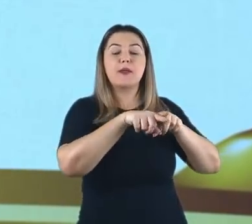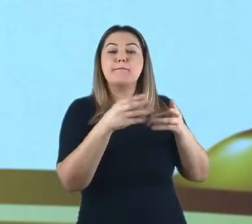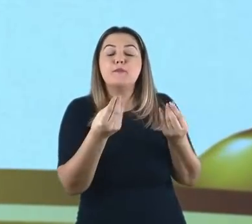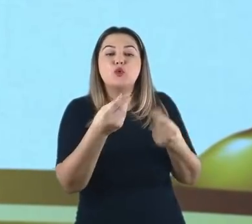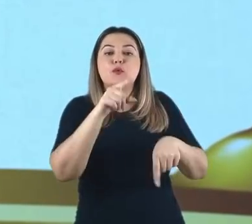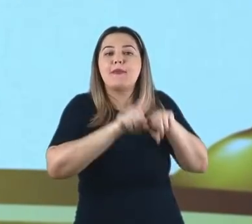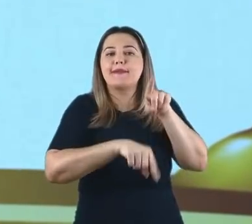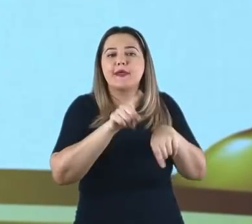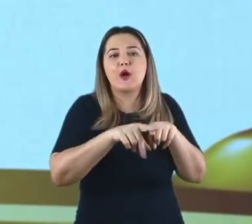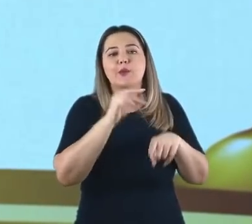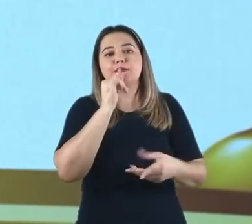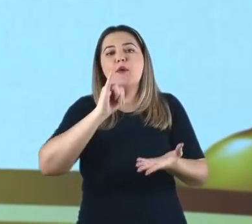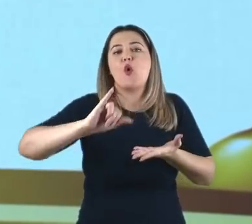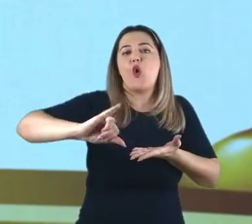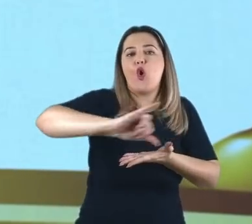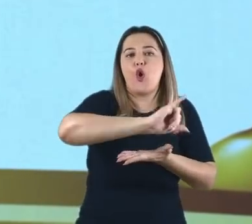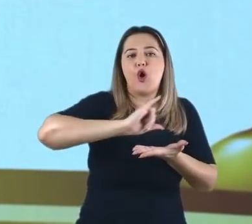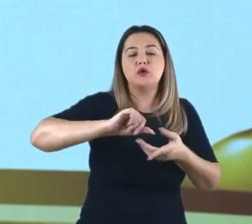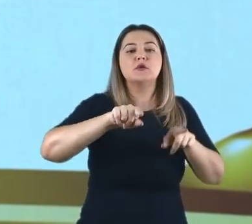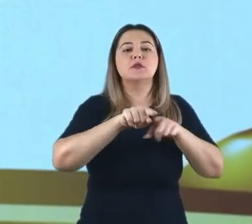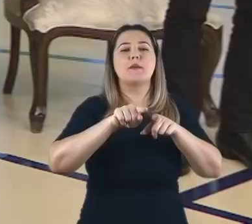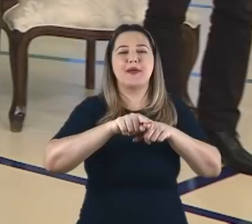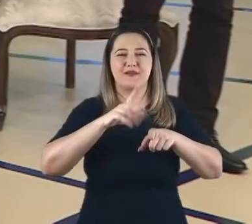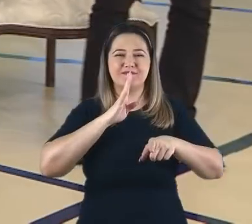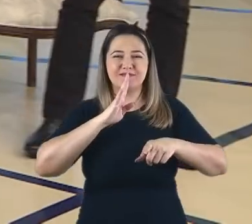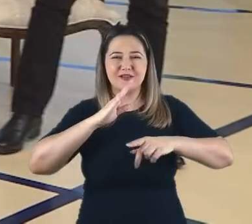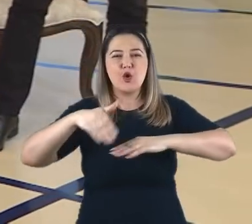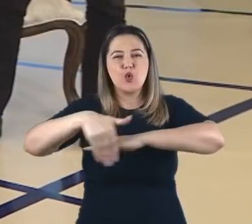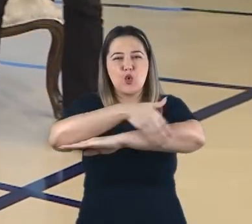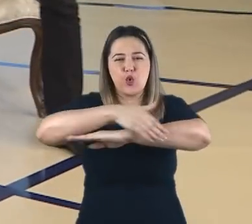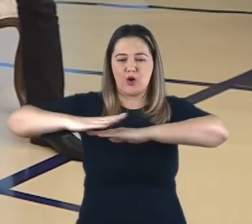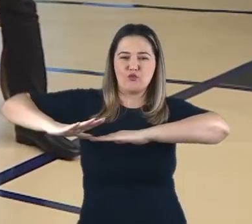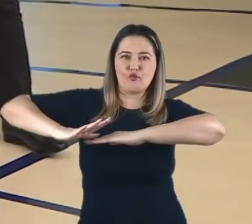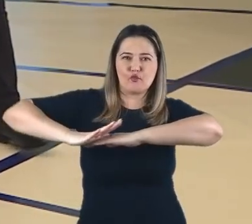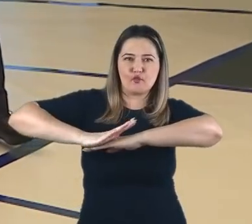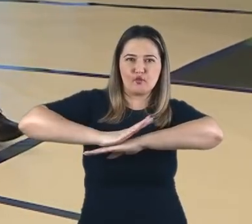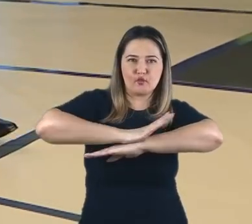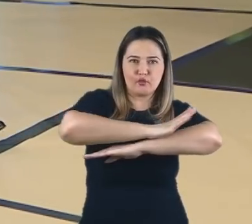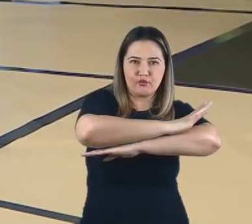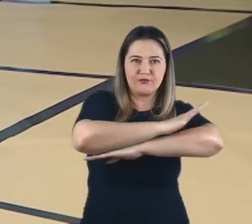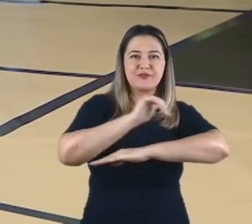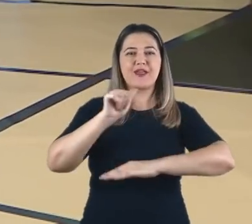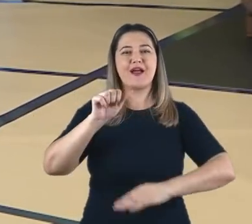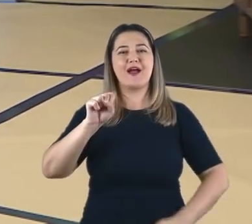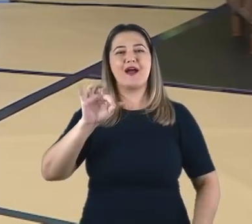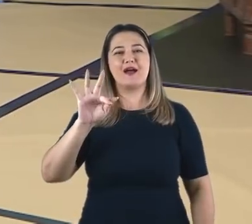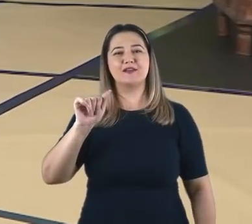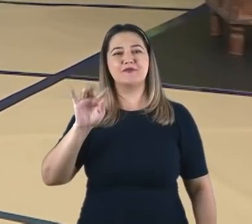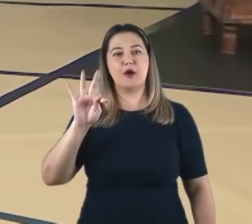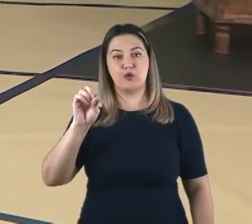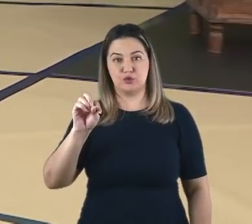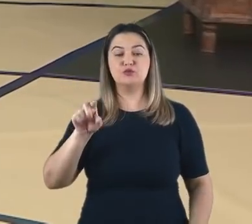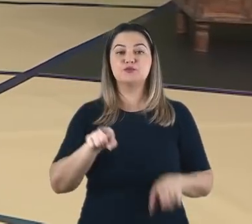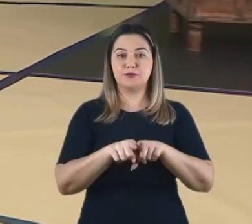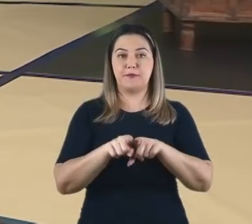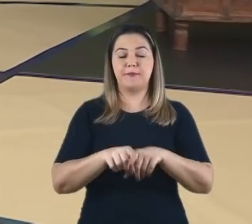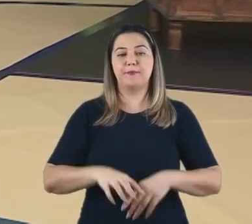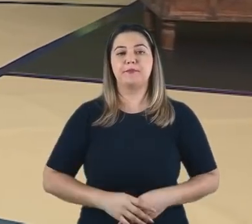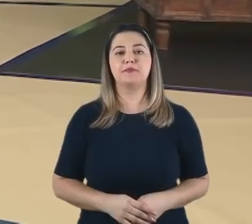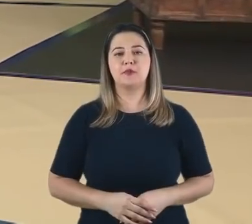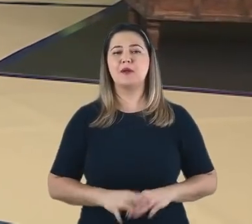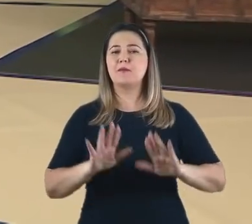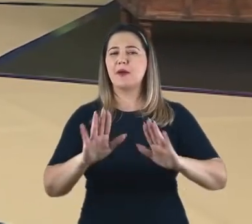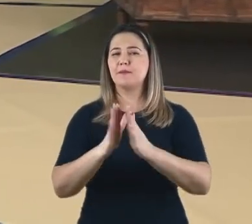material combustível, como óleo e asfalto. Por outro lado, porém, eu tenho uma informação bíblica que se